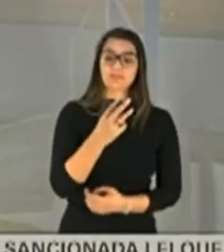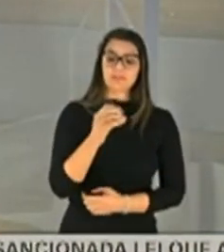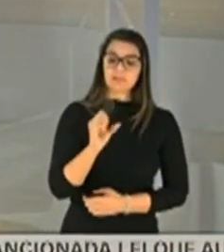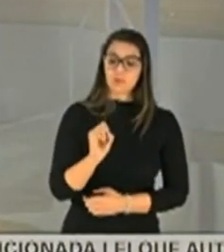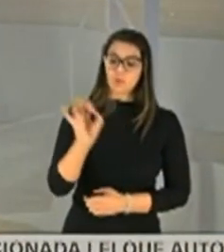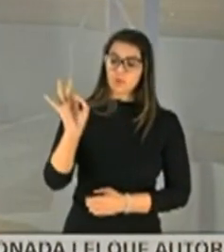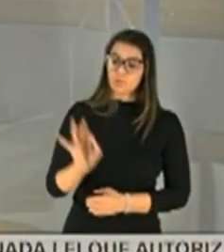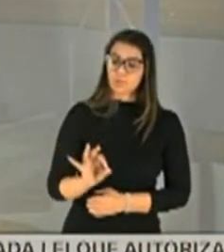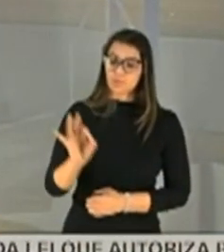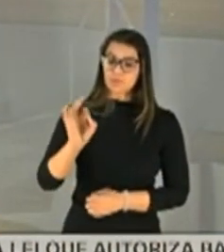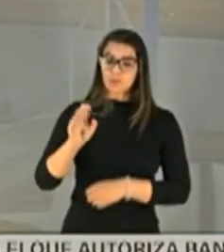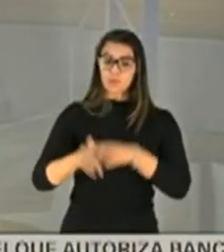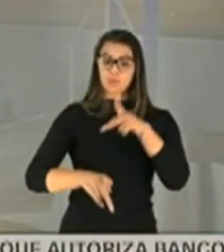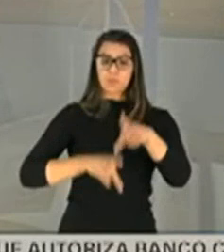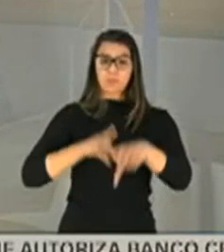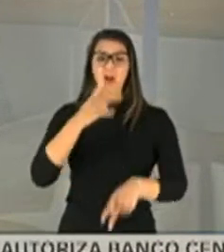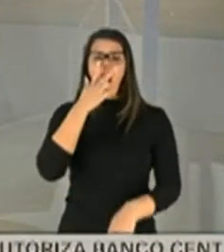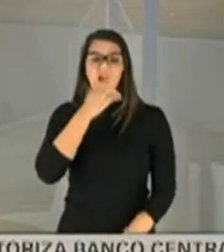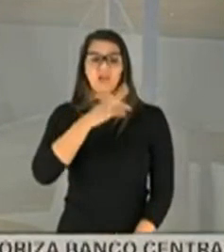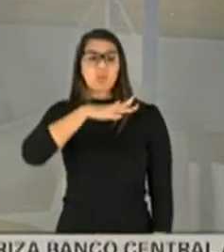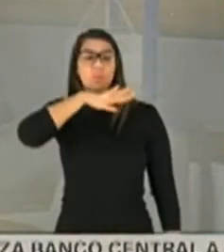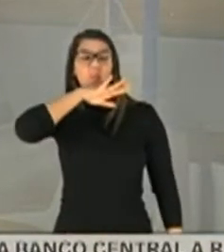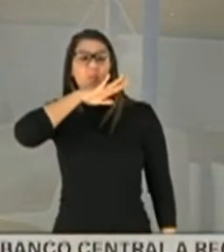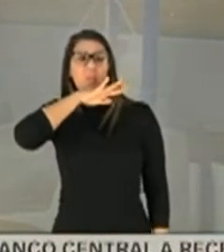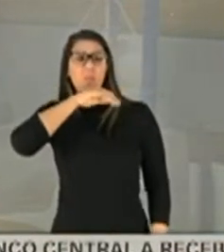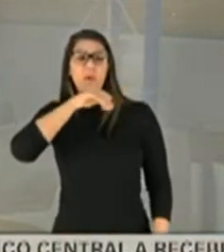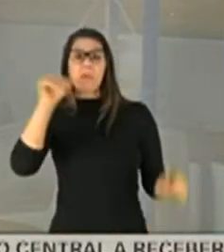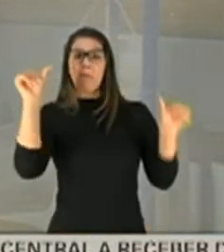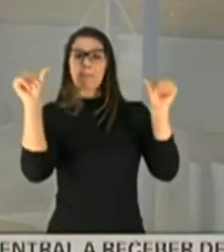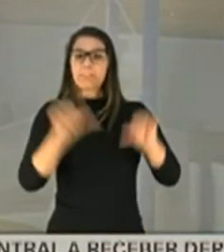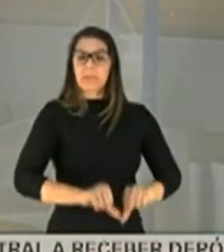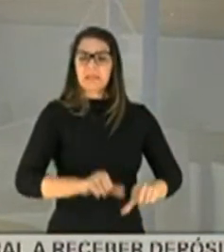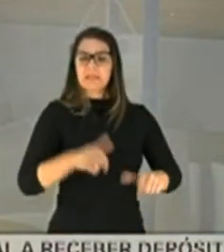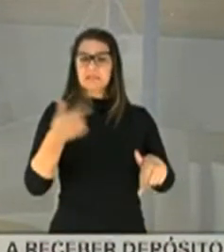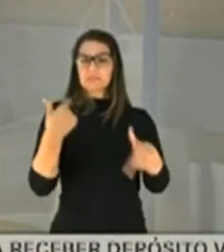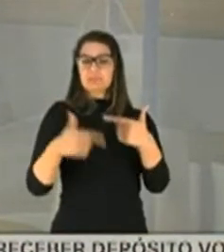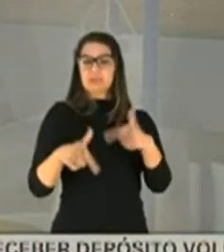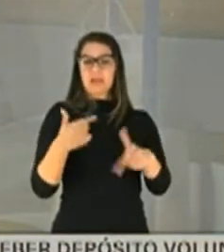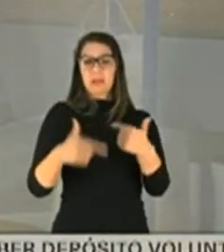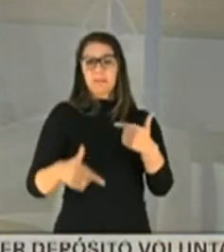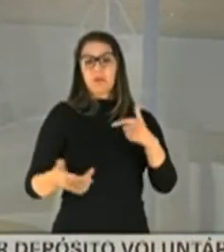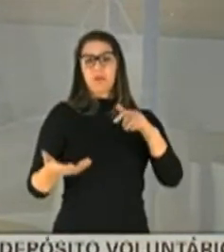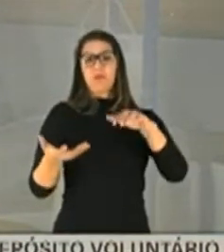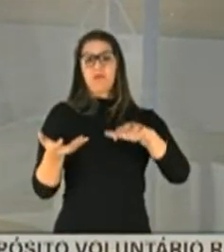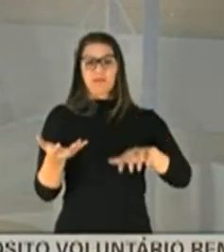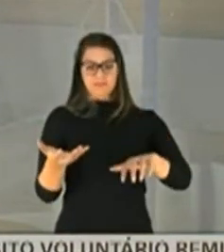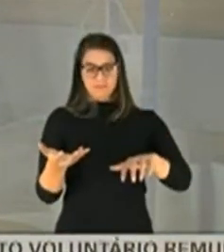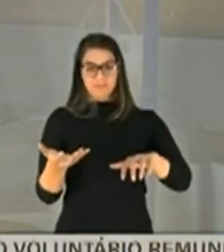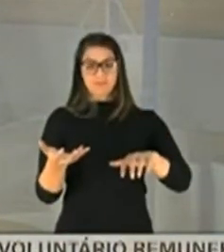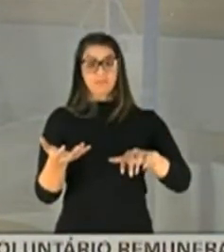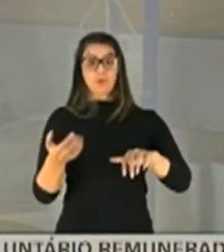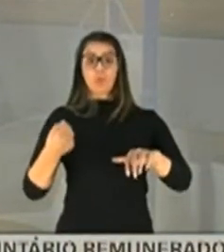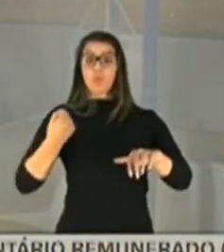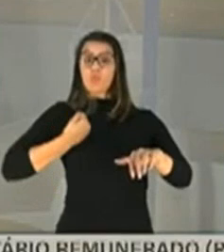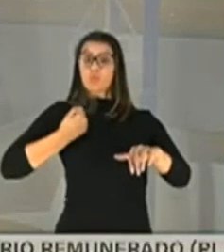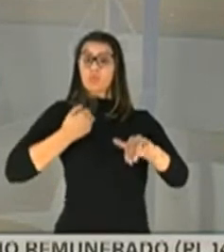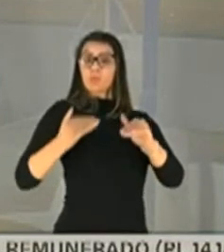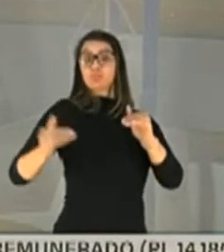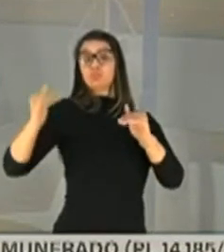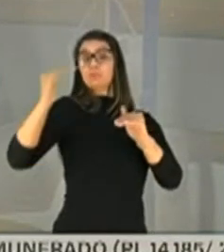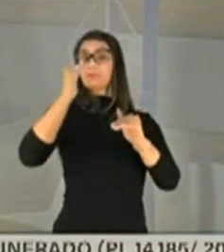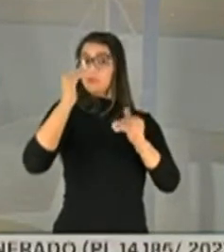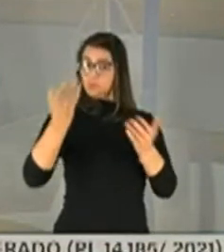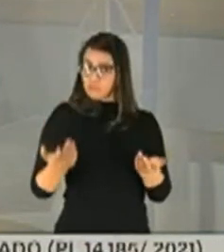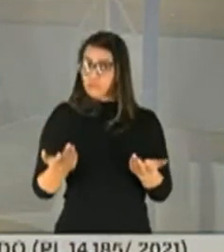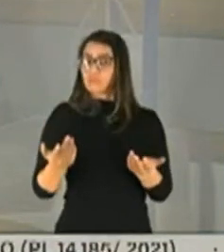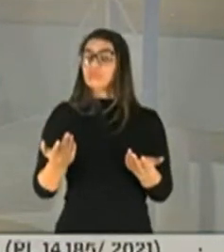da população considera ruim ou péssimo a atuação do Congresso Nacional. subiu esse índice. Se você